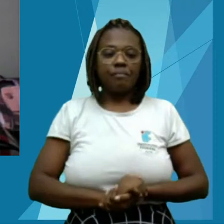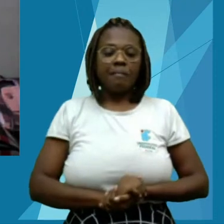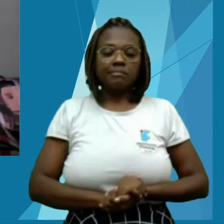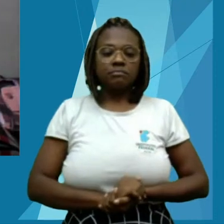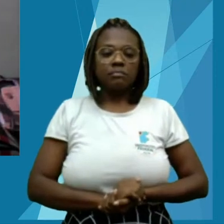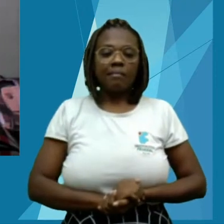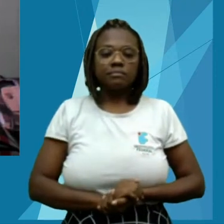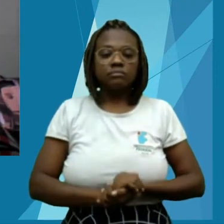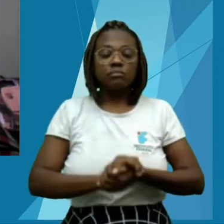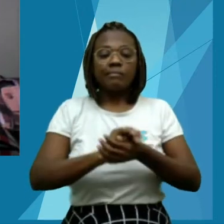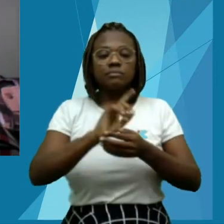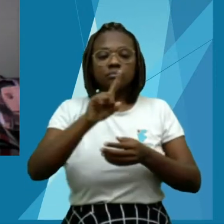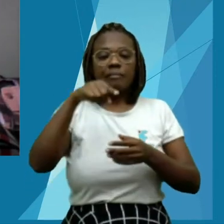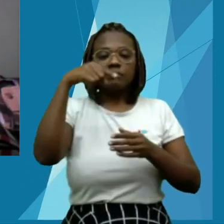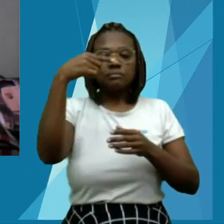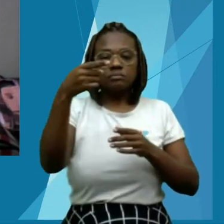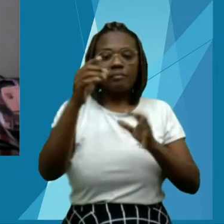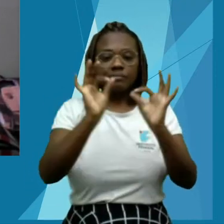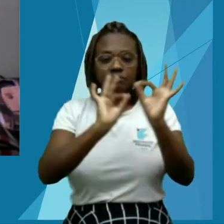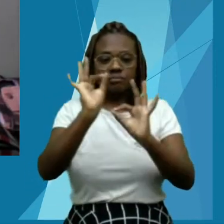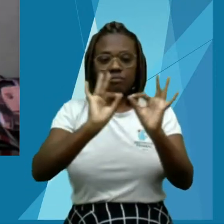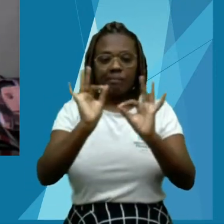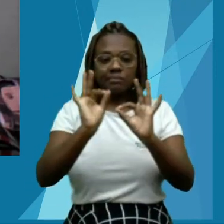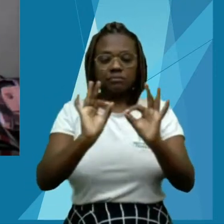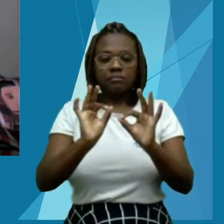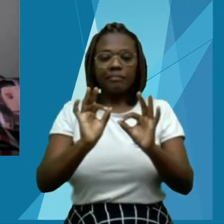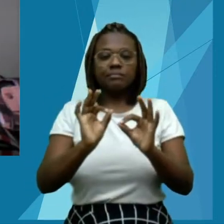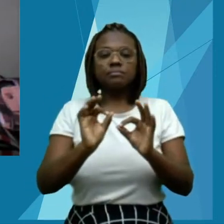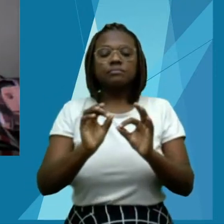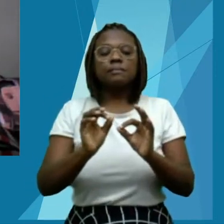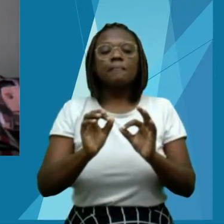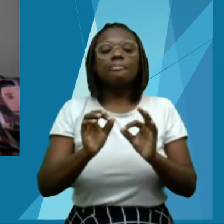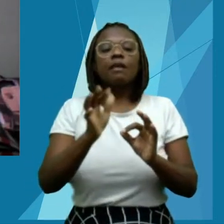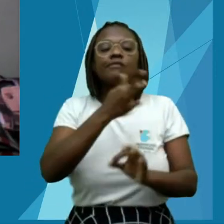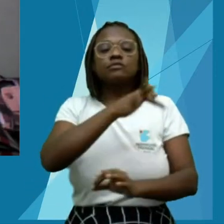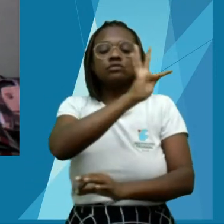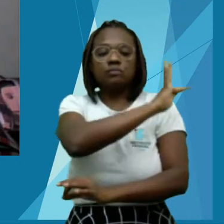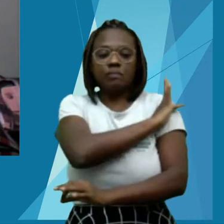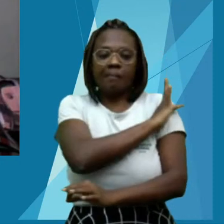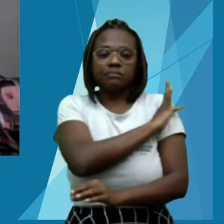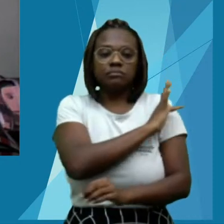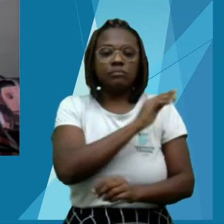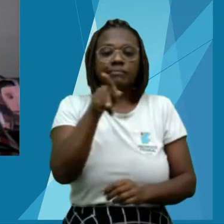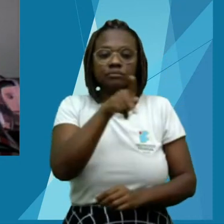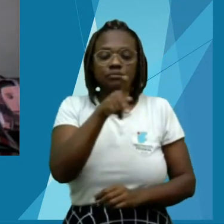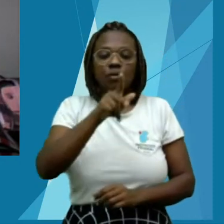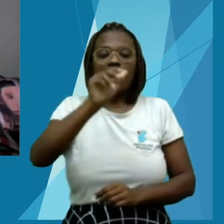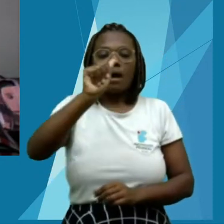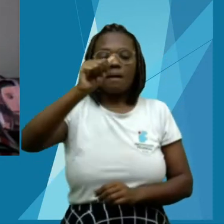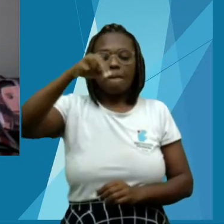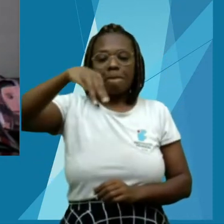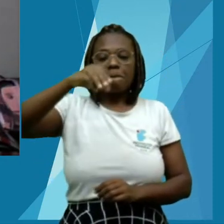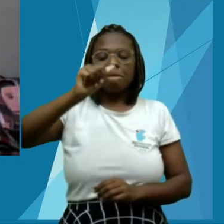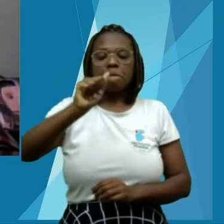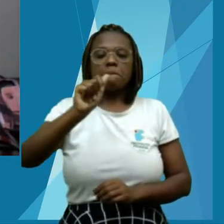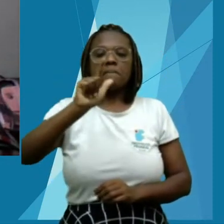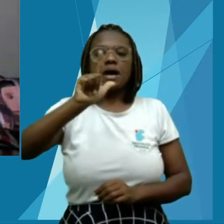organizador e autor também, graduado em agronomia, é o professor Amauri Siviero.